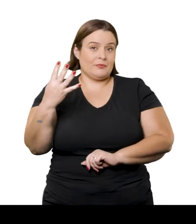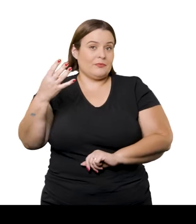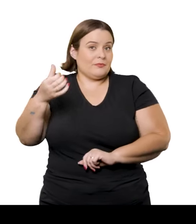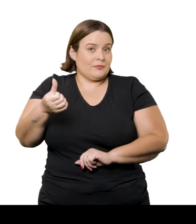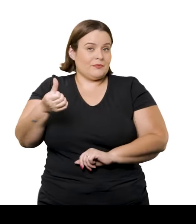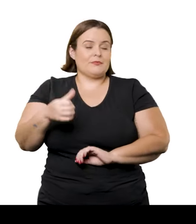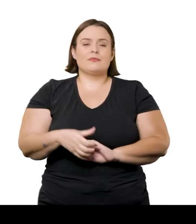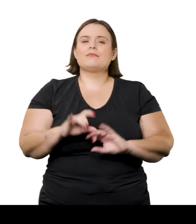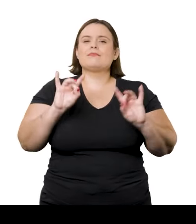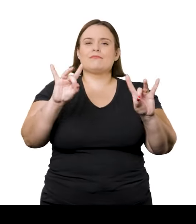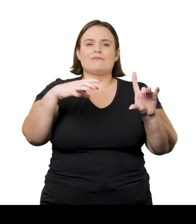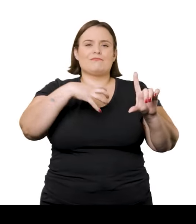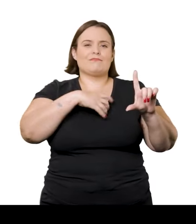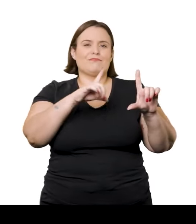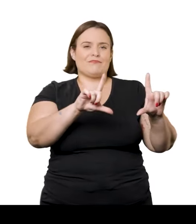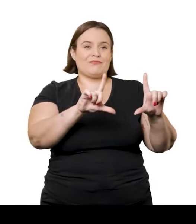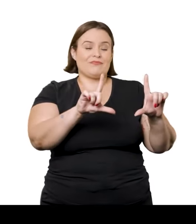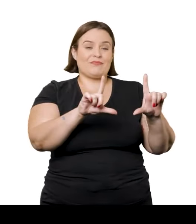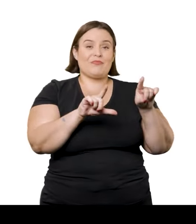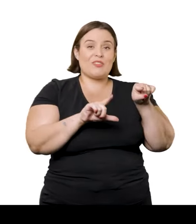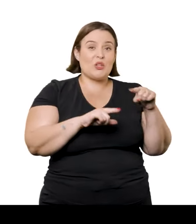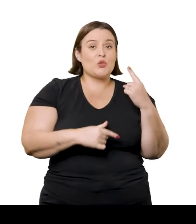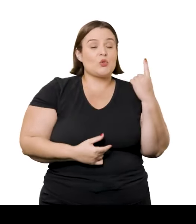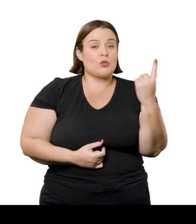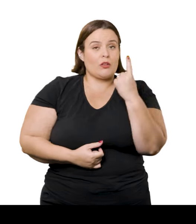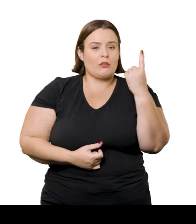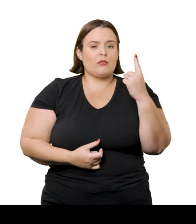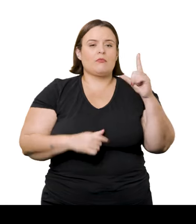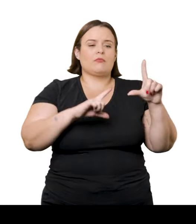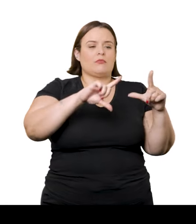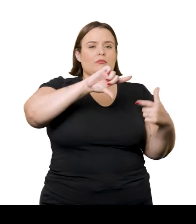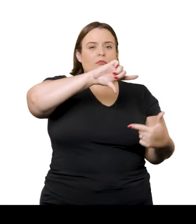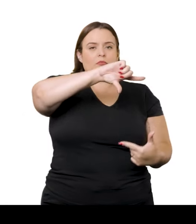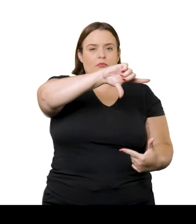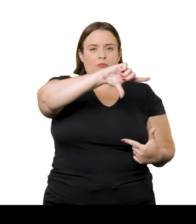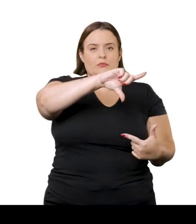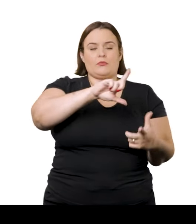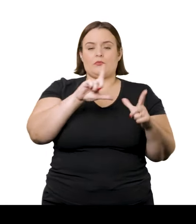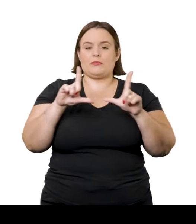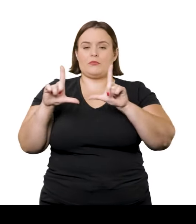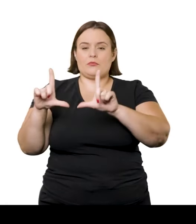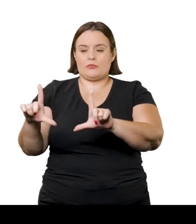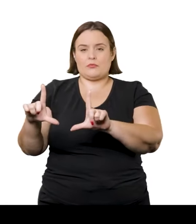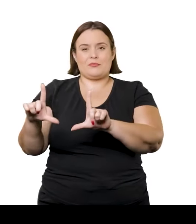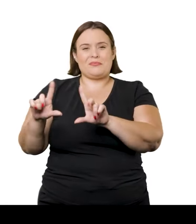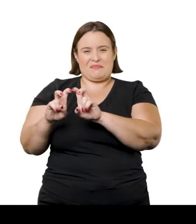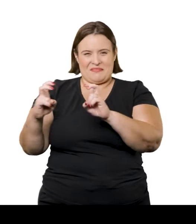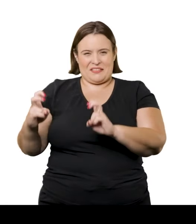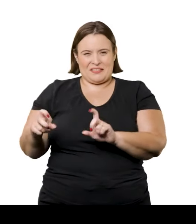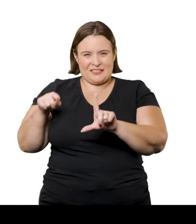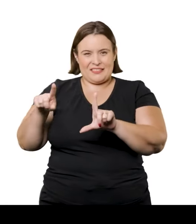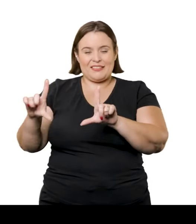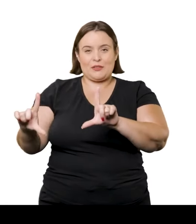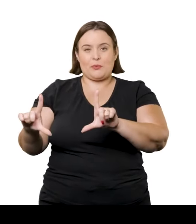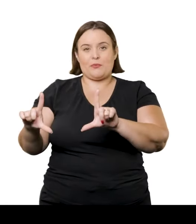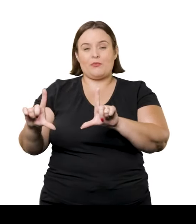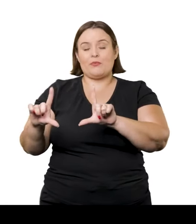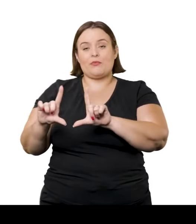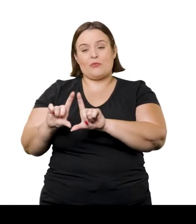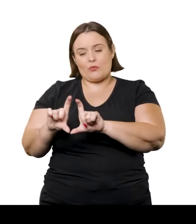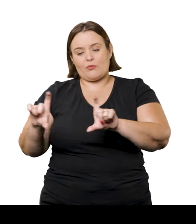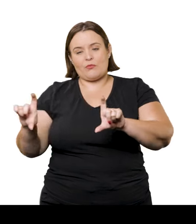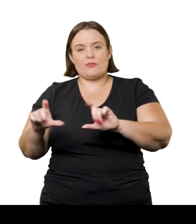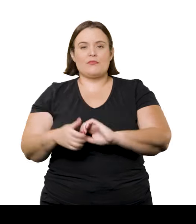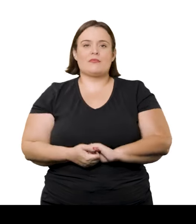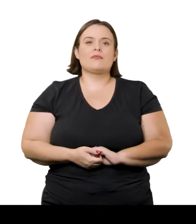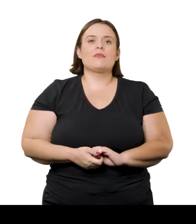São apenas posicionadas de maneiras diferentes. A da barca sozinha é orientada na vertical, enquanto a obra do MASP é na horizontal.